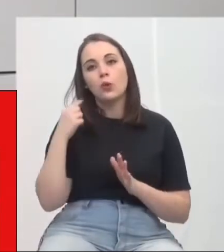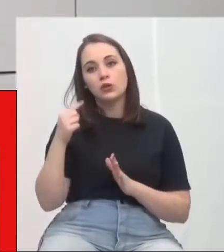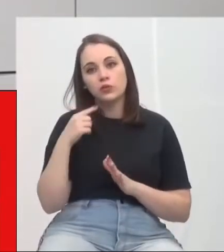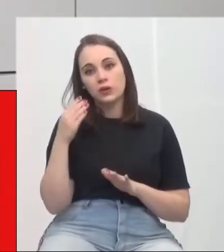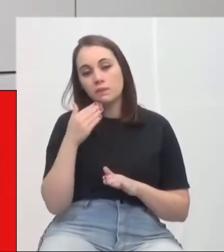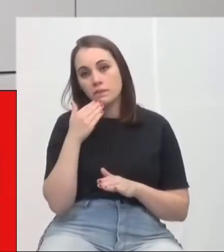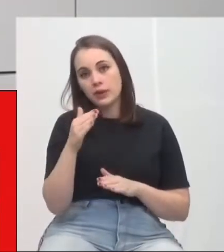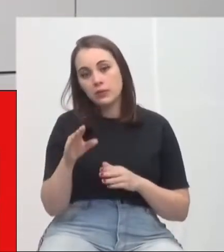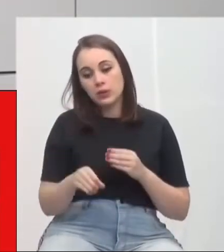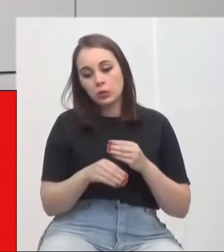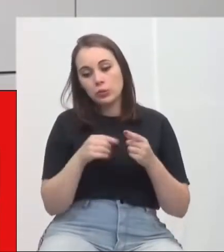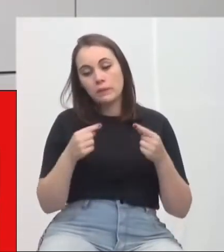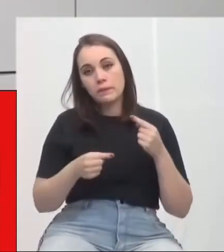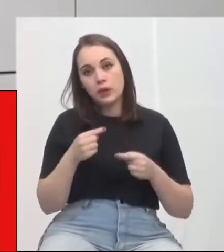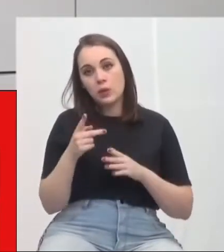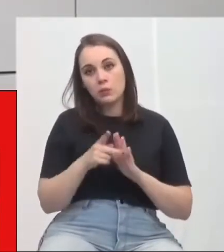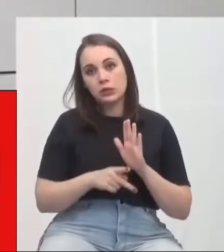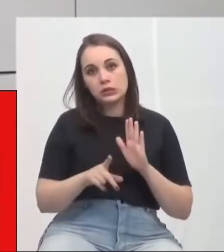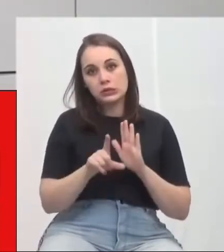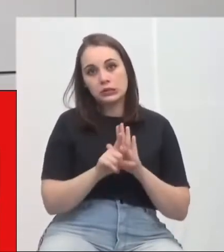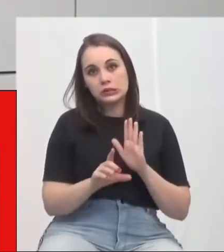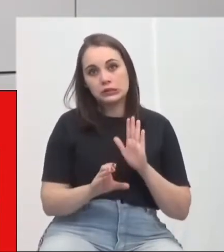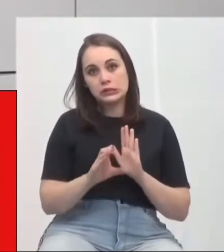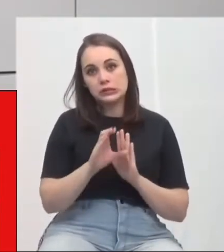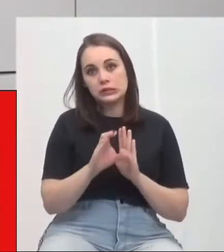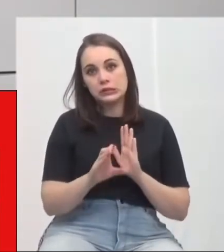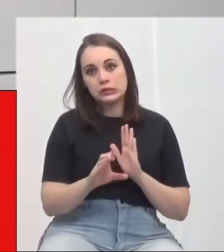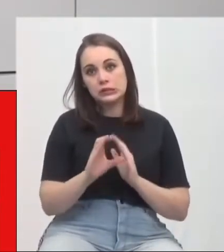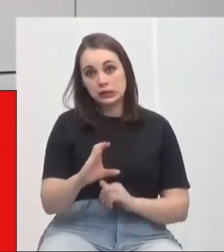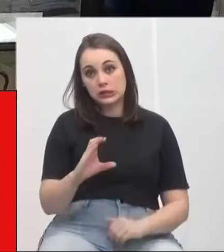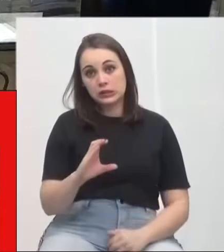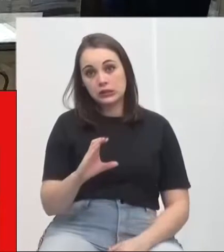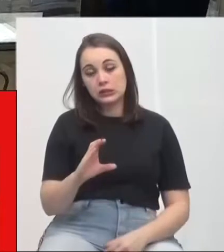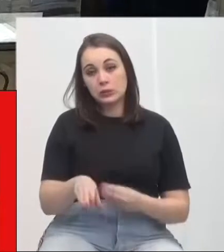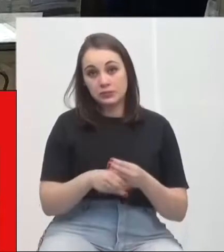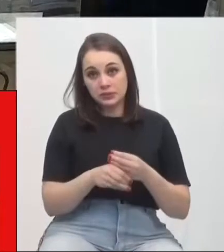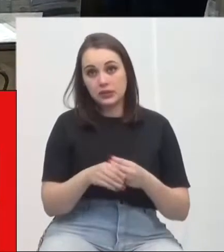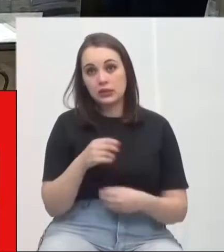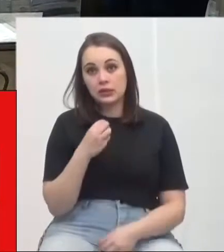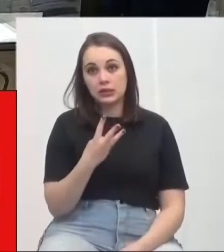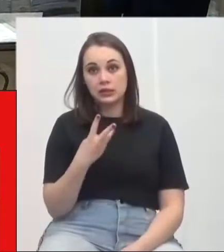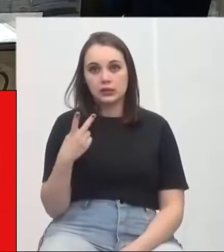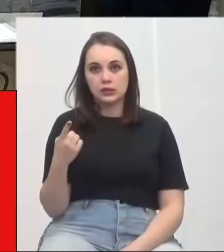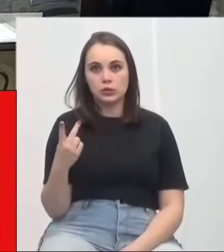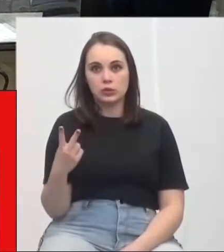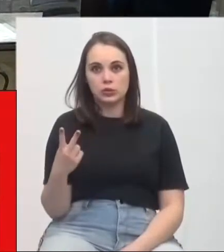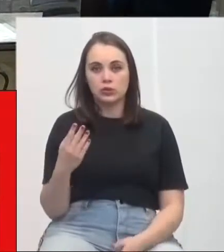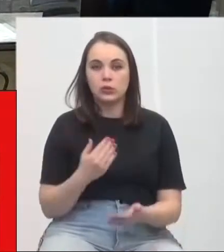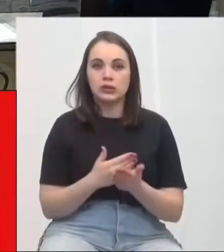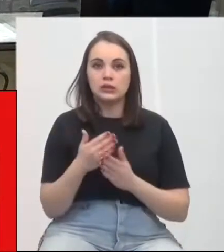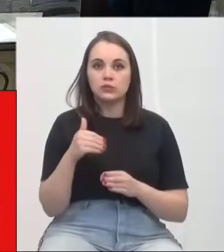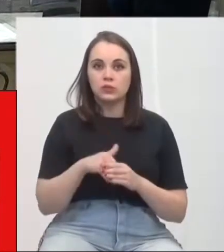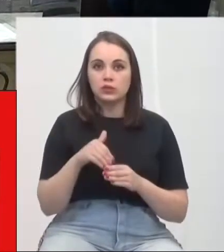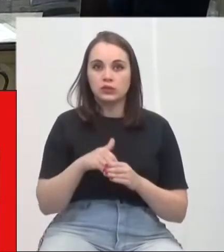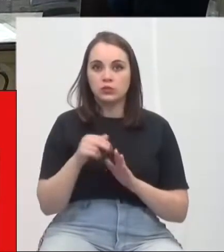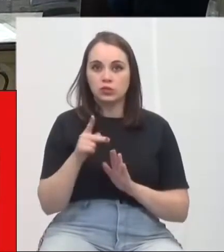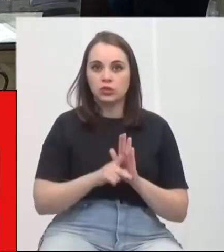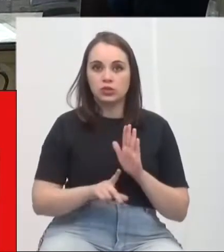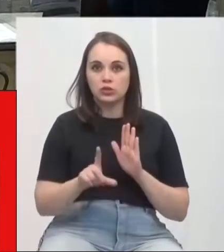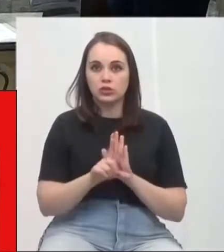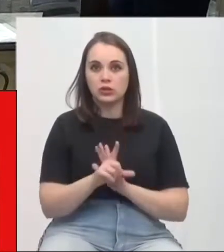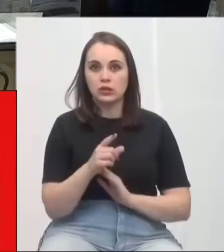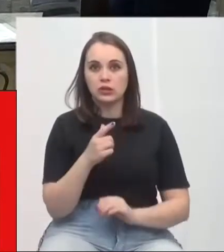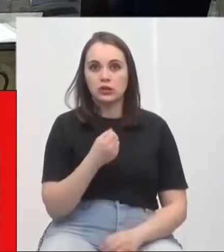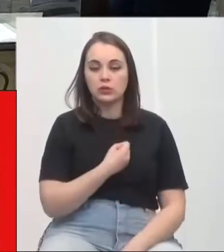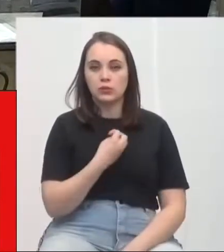a inclusão em pauta do PLC do Executivo 32. Em votação, a inclusão da pauta do PLC 32, 2021.